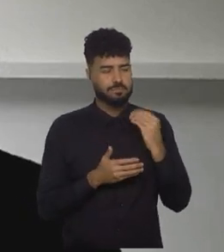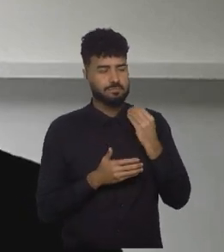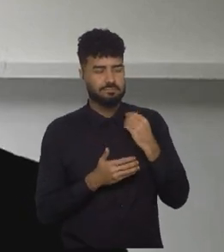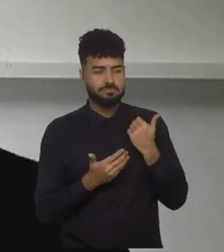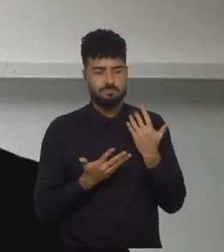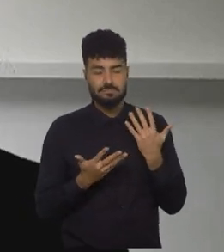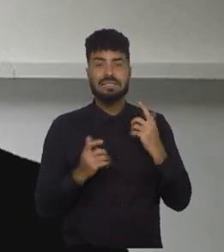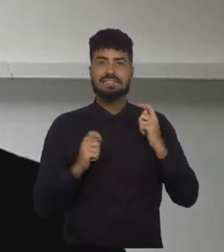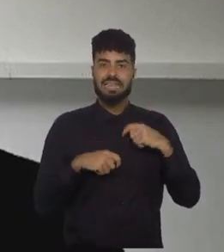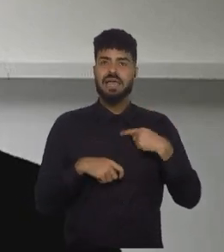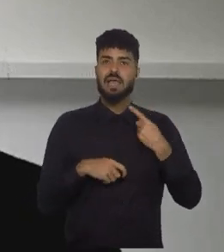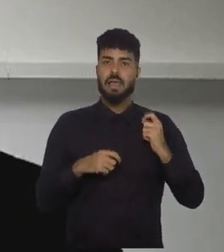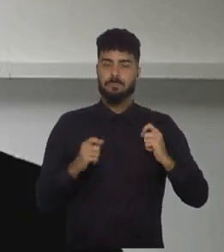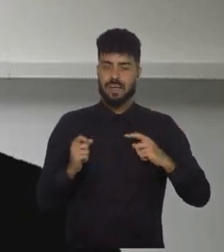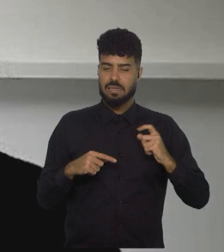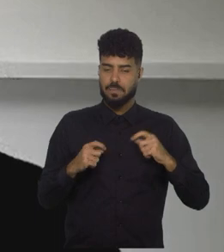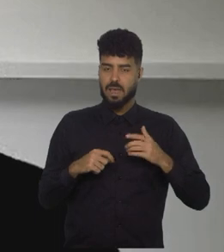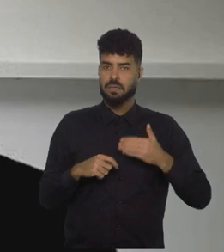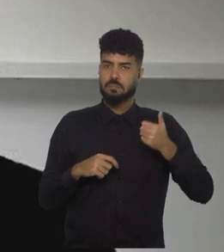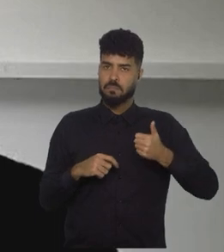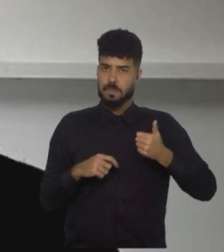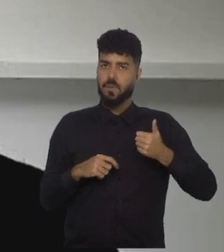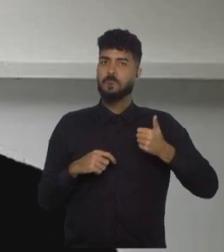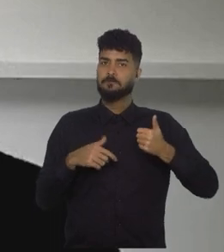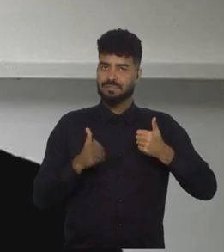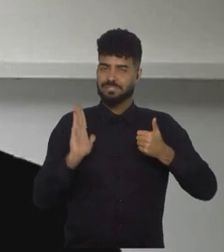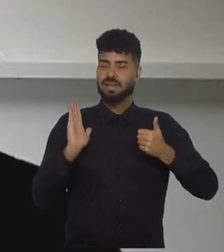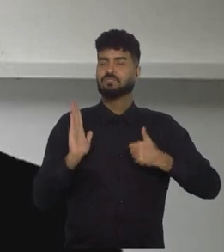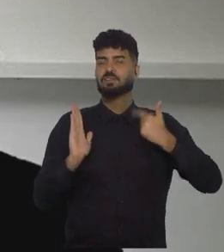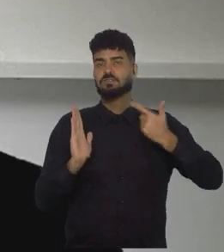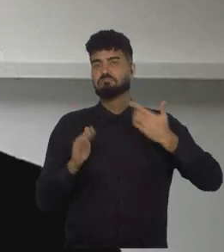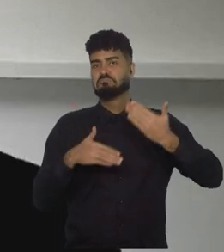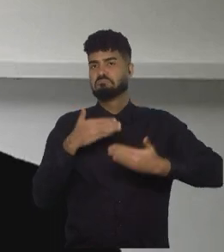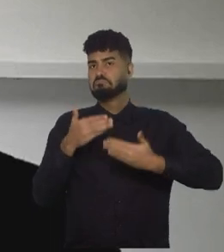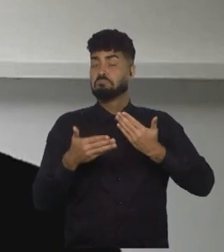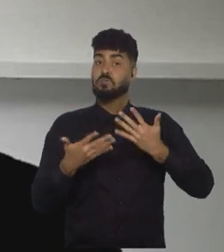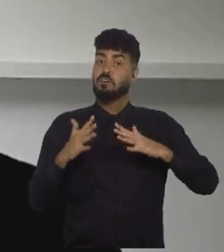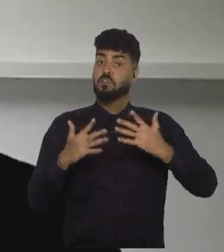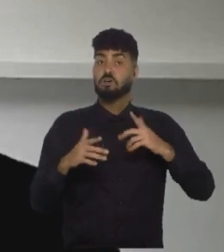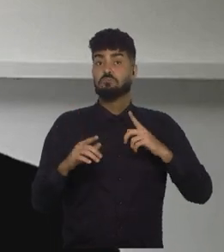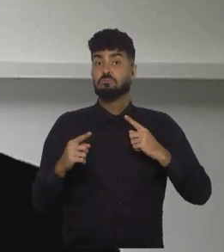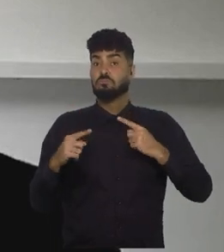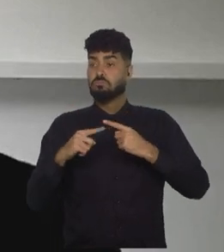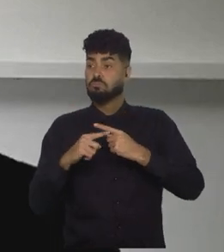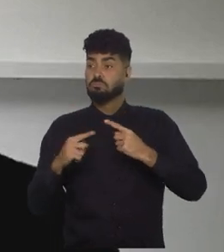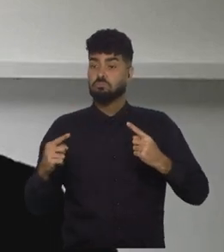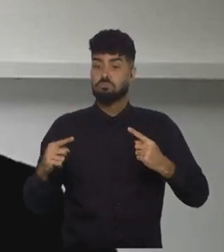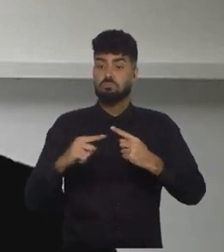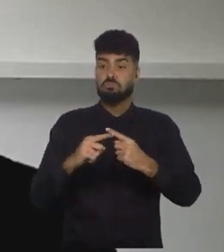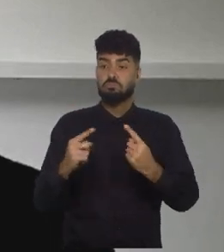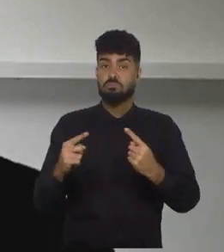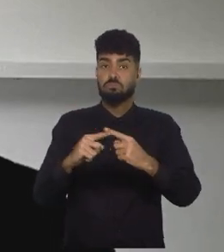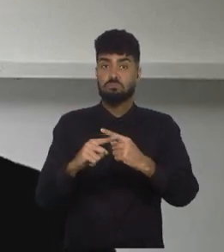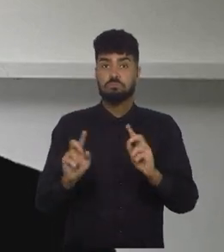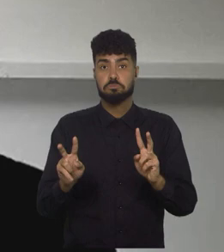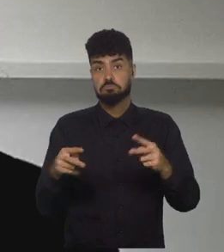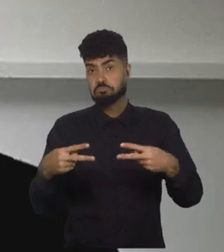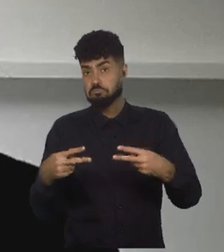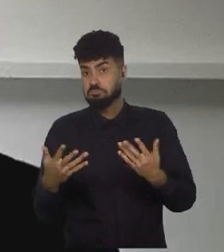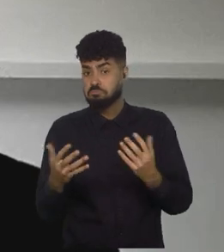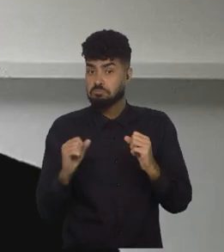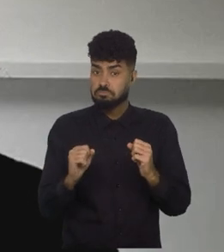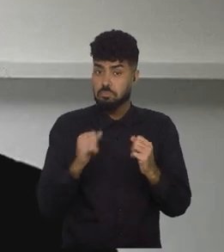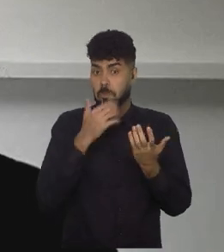além do primeiro mata-mata. Quem sabe, dependendo do cruzamento seguinte, né? Evite ficar até um assento final, não seria